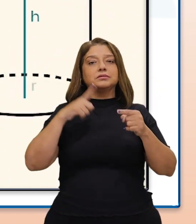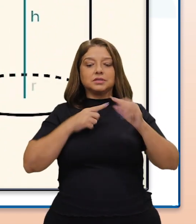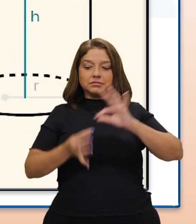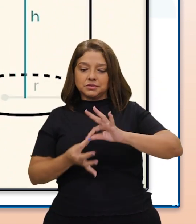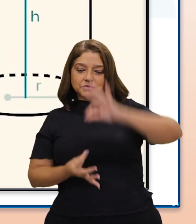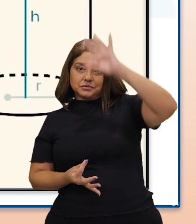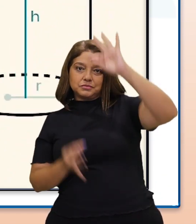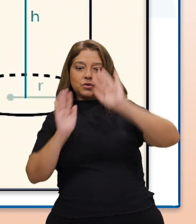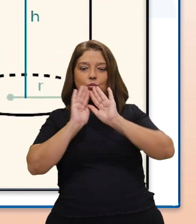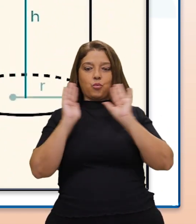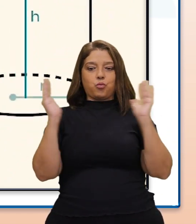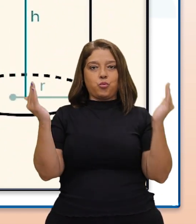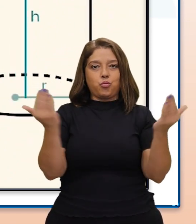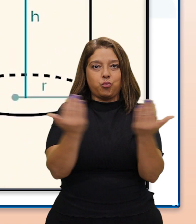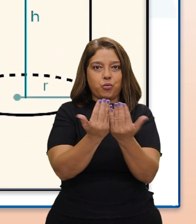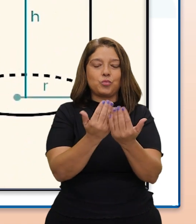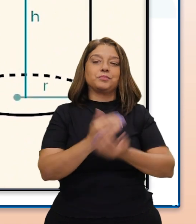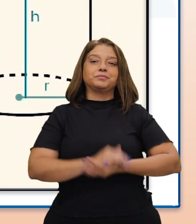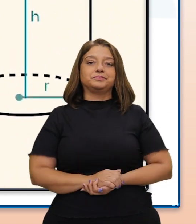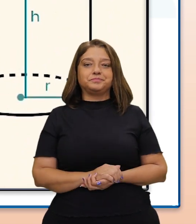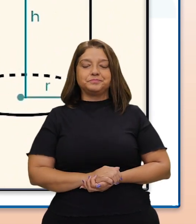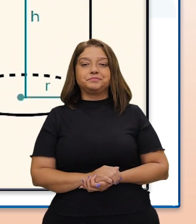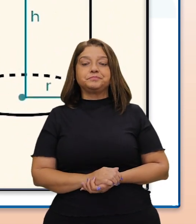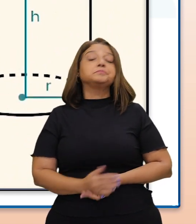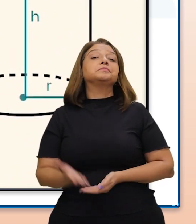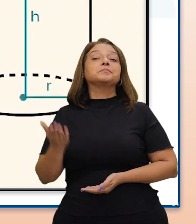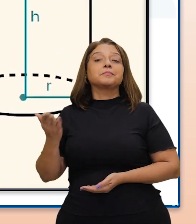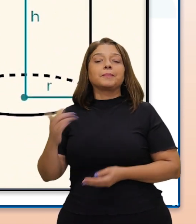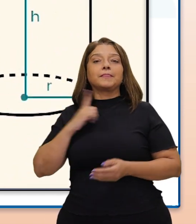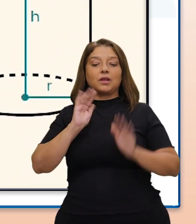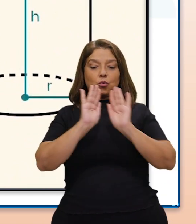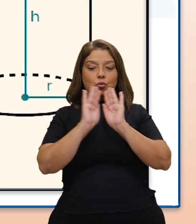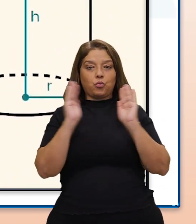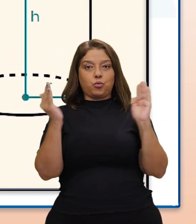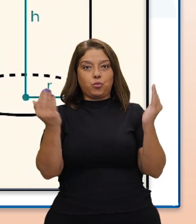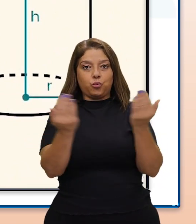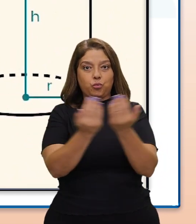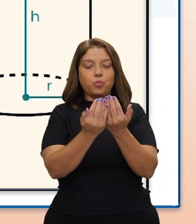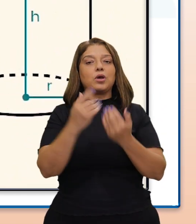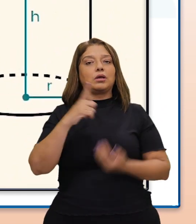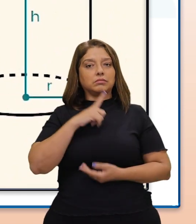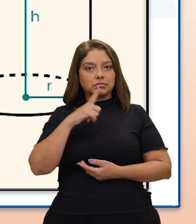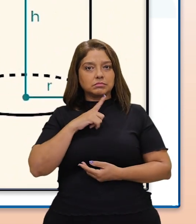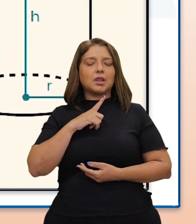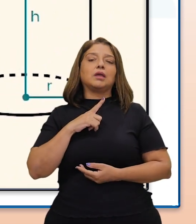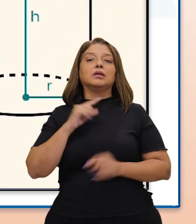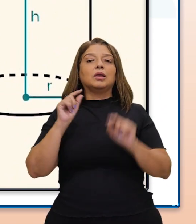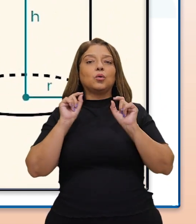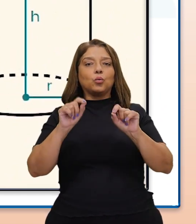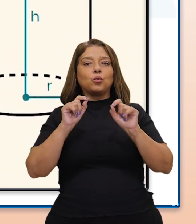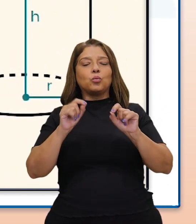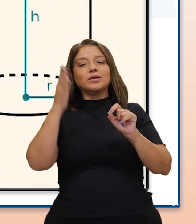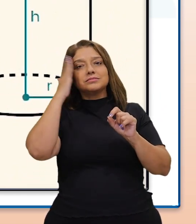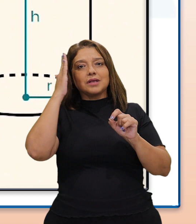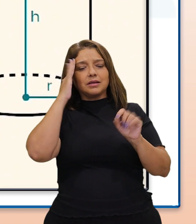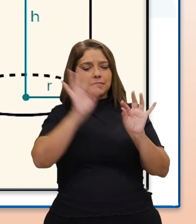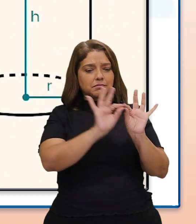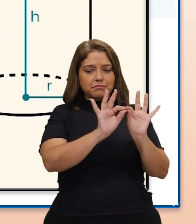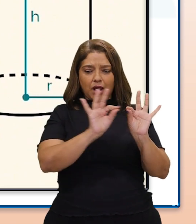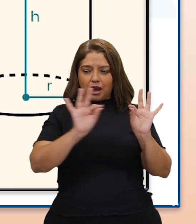e retangular, que as conecta. Essa superfície lateral é formada por todos os pontos que têm uma distância